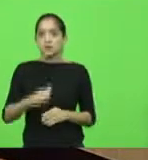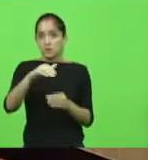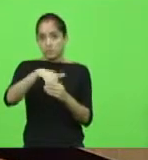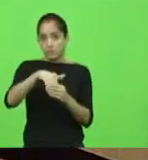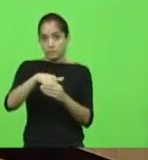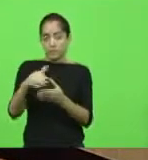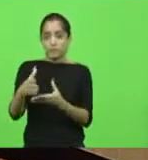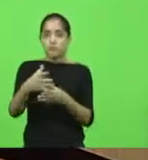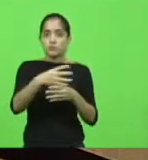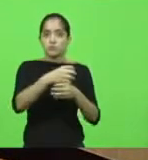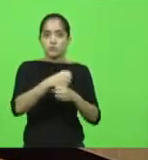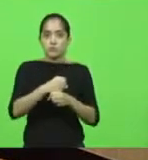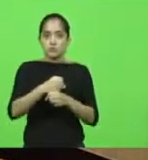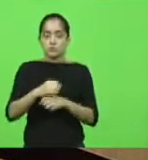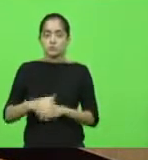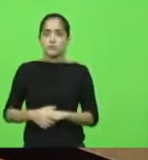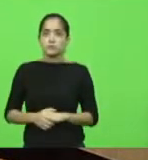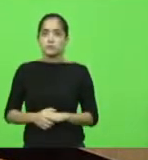acolher os votos virtuais.